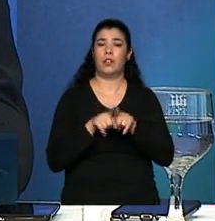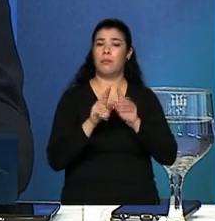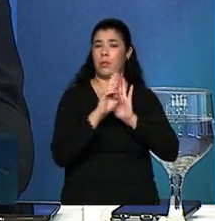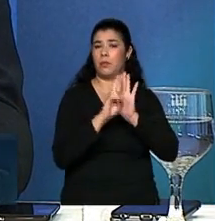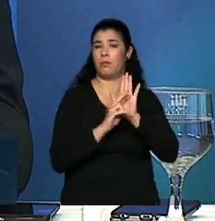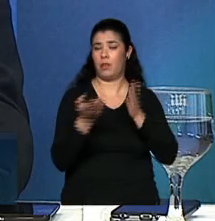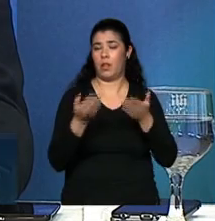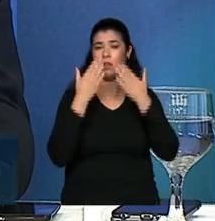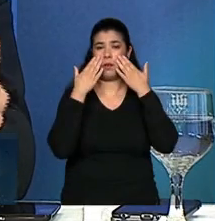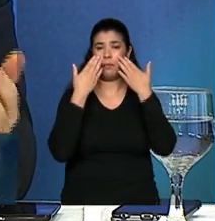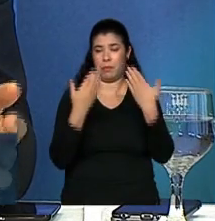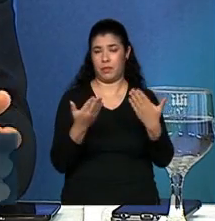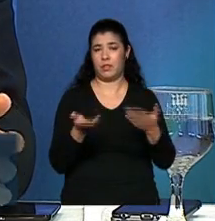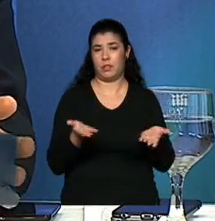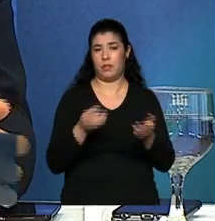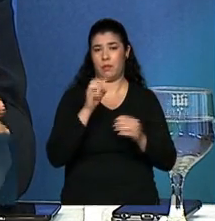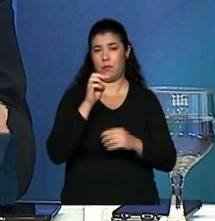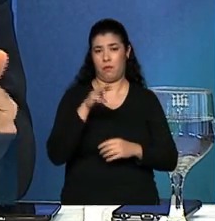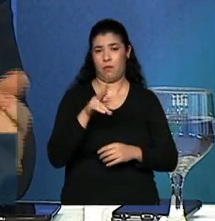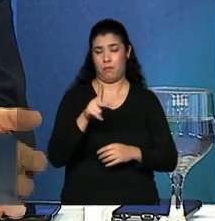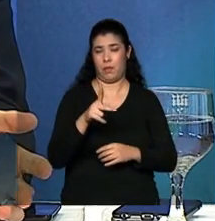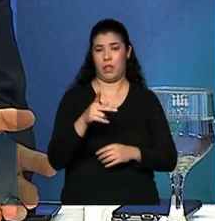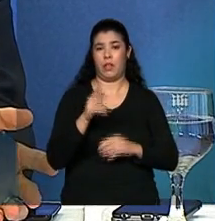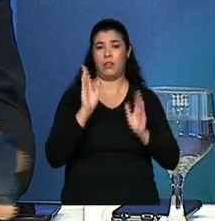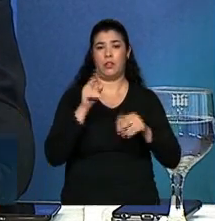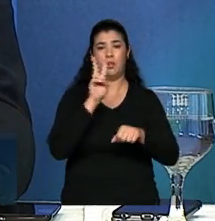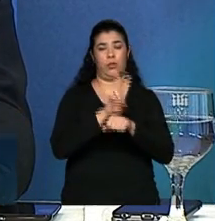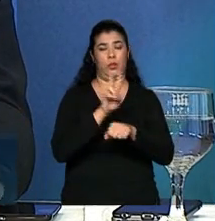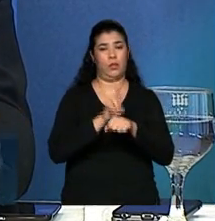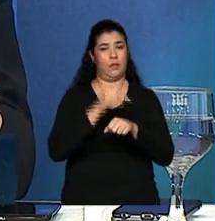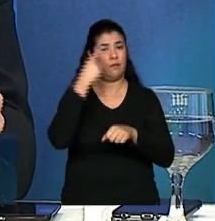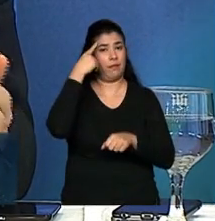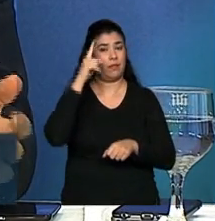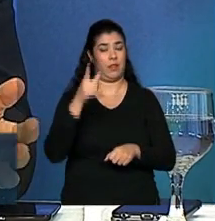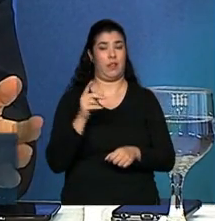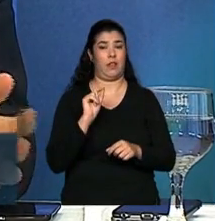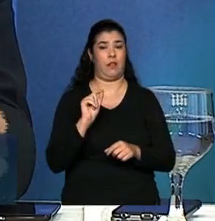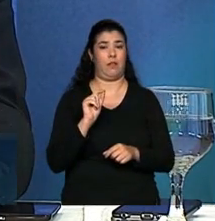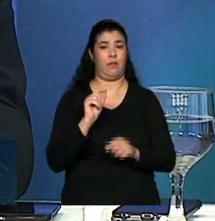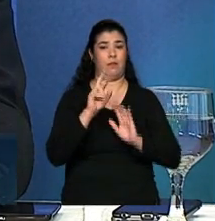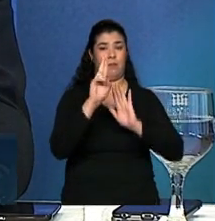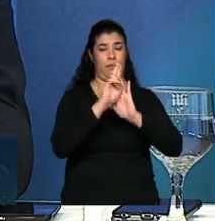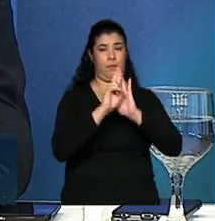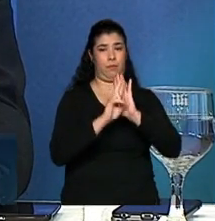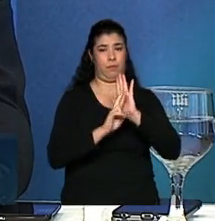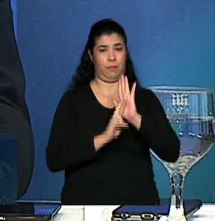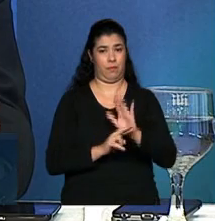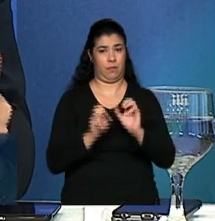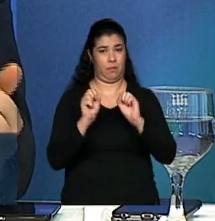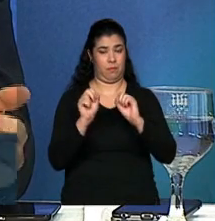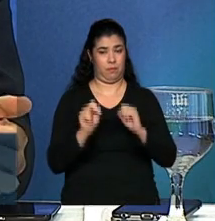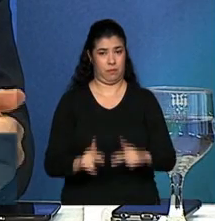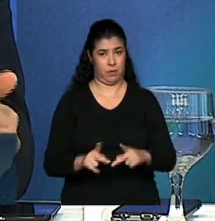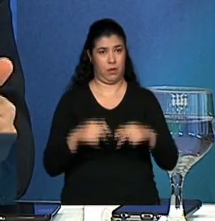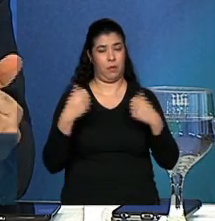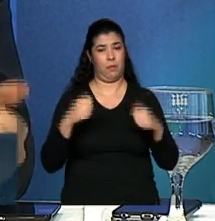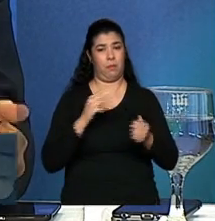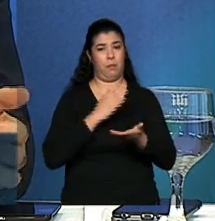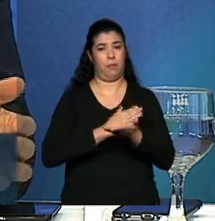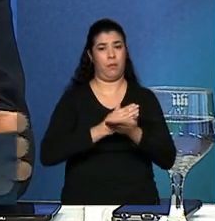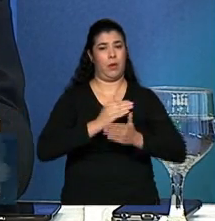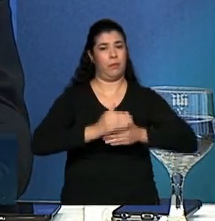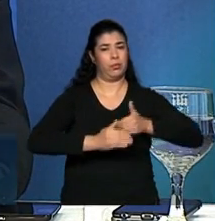acabamos de apresentar. O que nós defendemos já desde o início é que a regra de aposentadoria deve ser progressiva